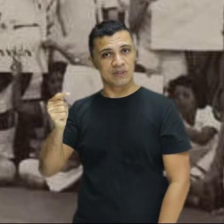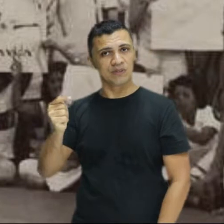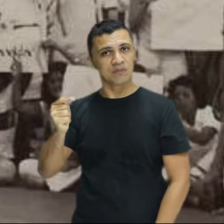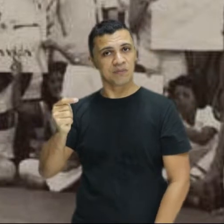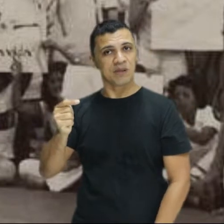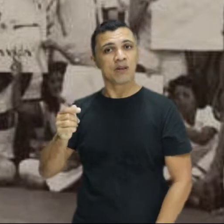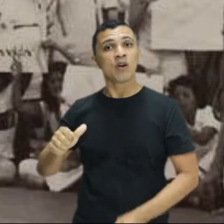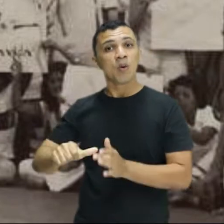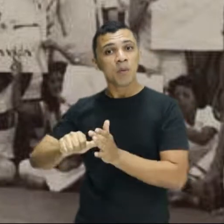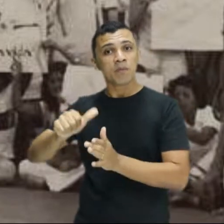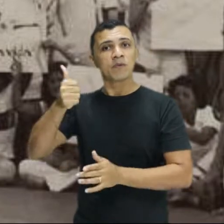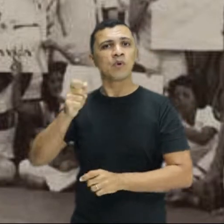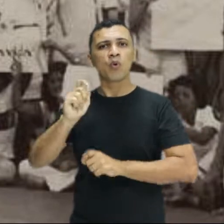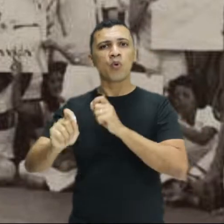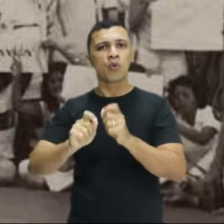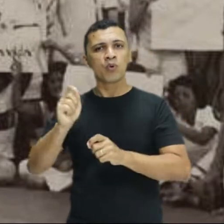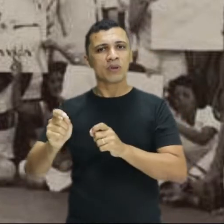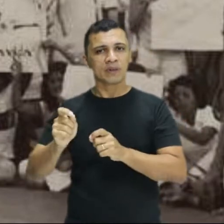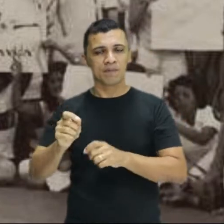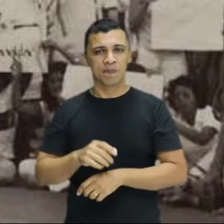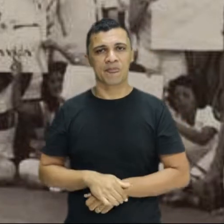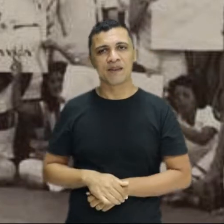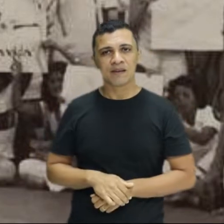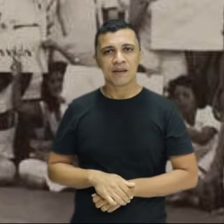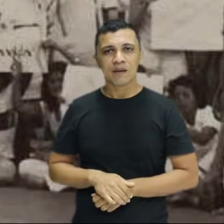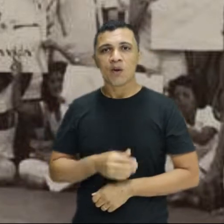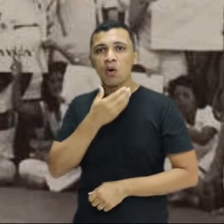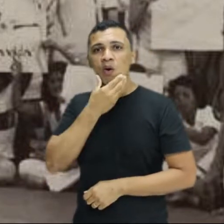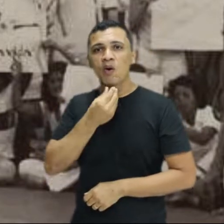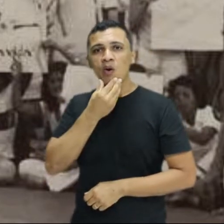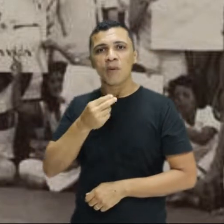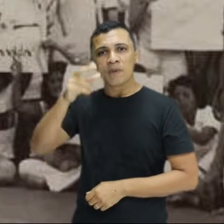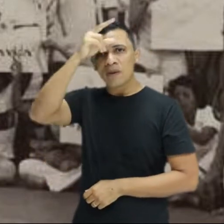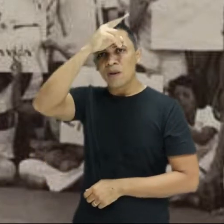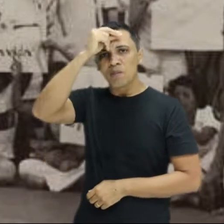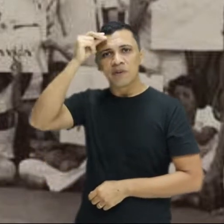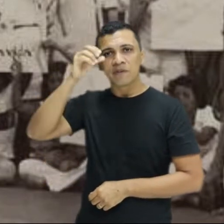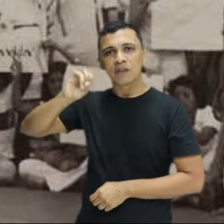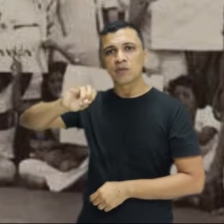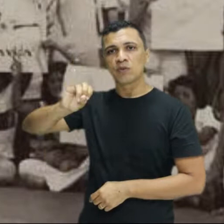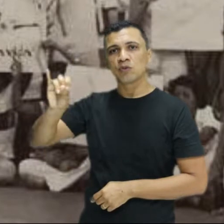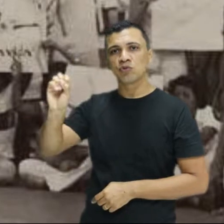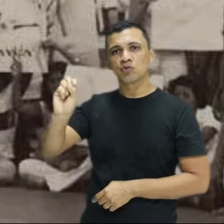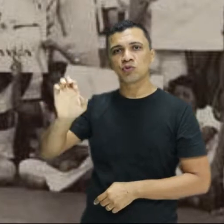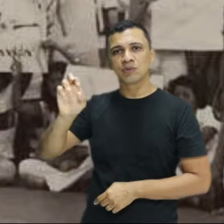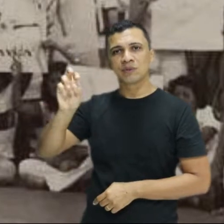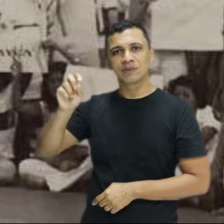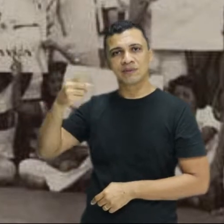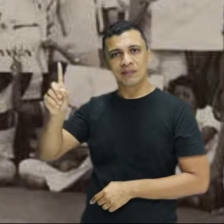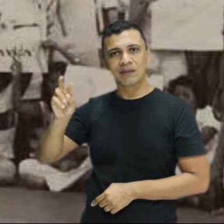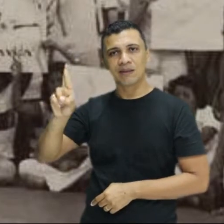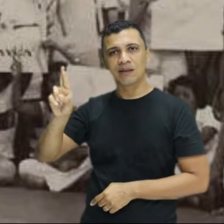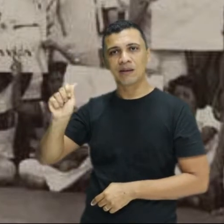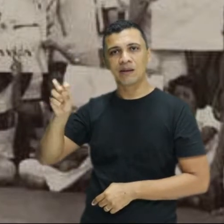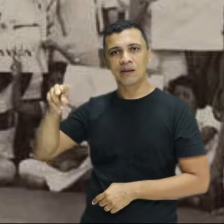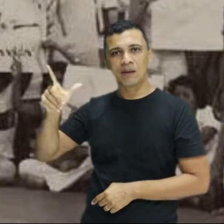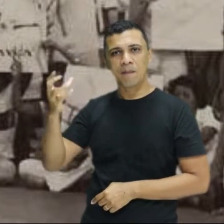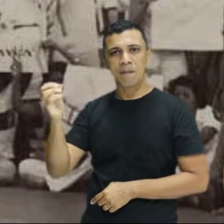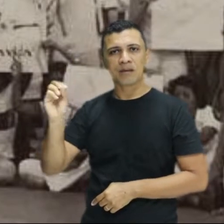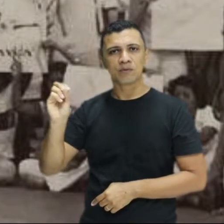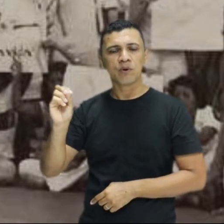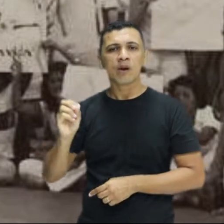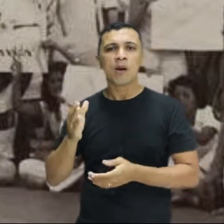ocorreu. O prefeito de São Luís, na época, o José Ramalho Burnê da Silva, promulgou uma lei municipal que